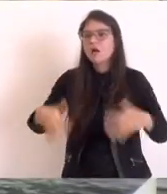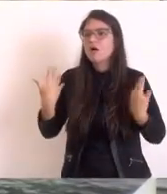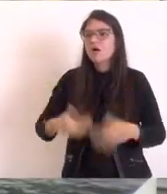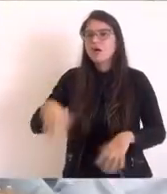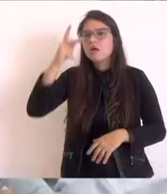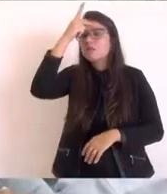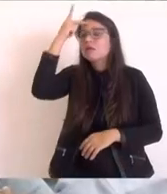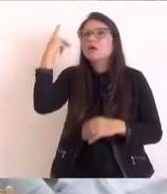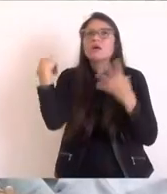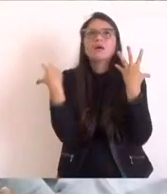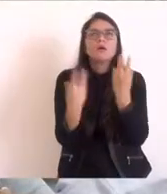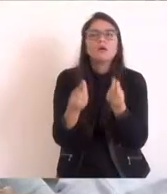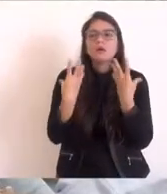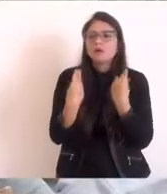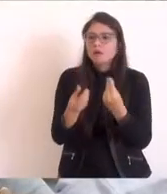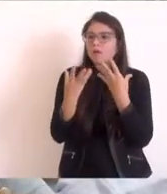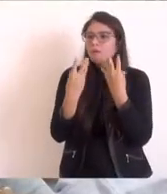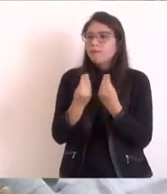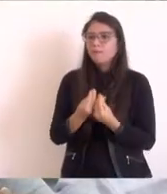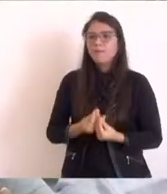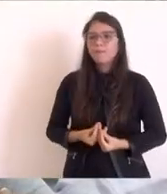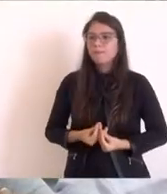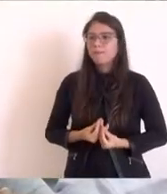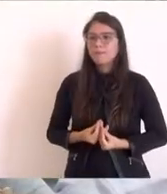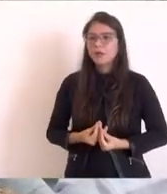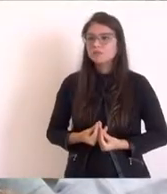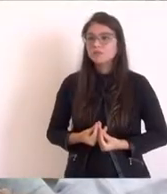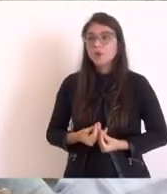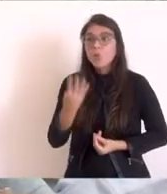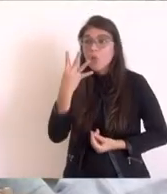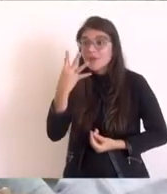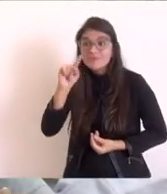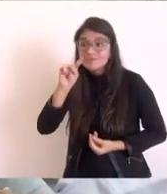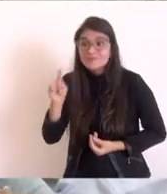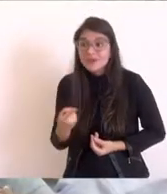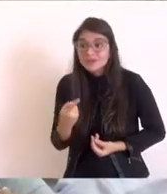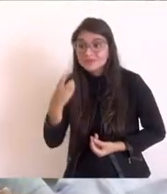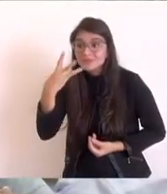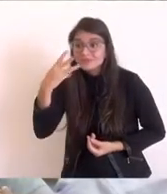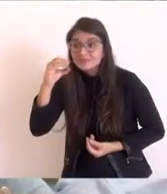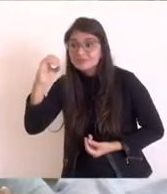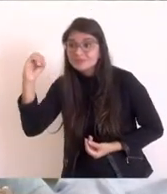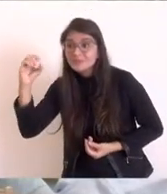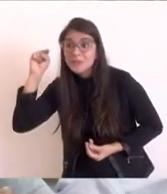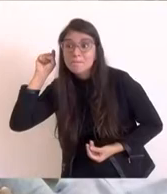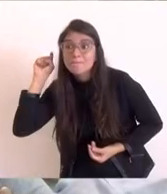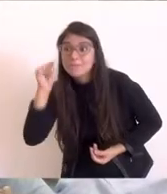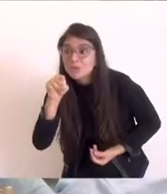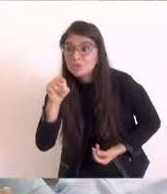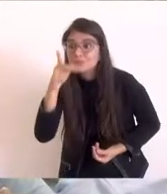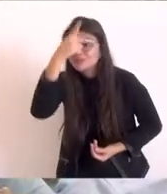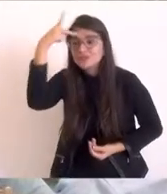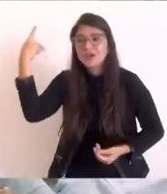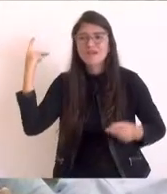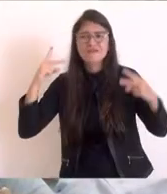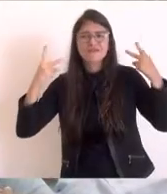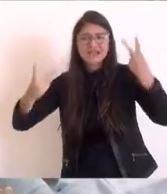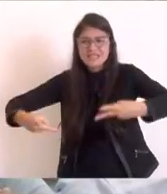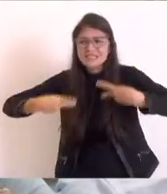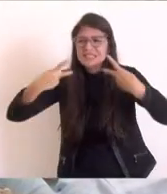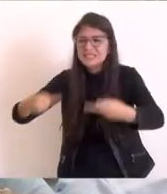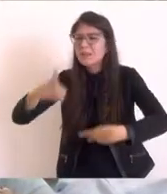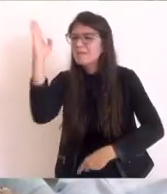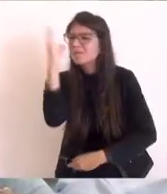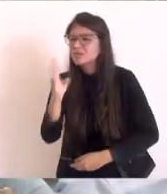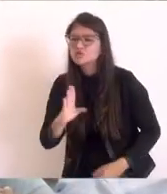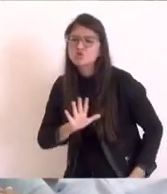vocês têm noção do tamanho desse número, são 4,3 milhões de visitantes de todo o Brasil